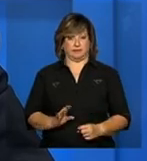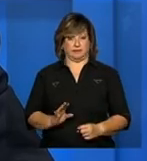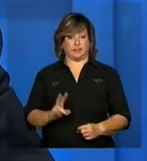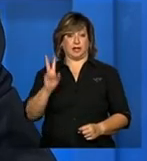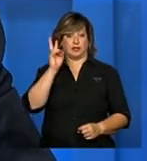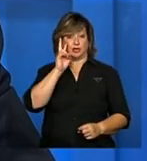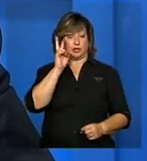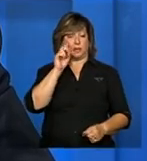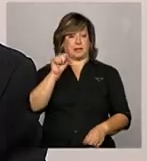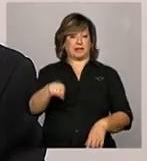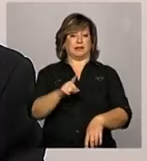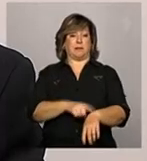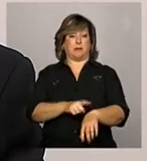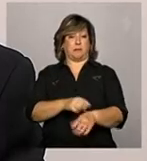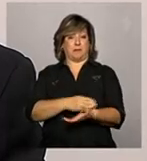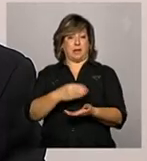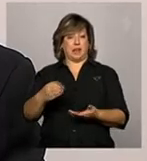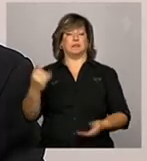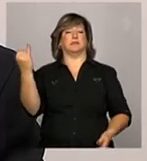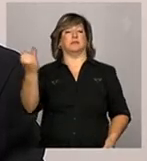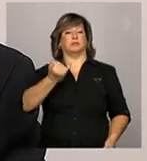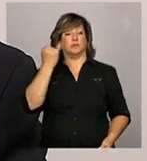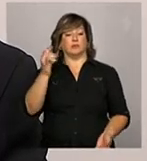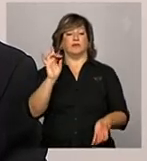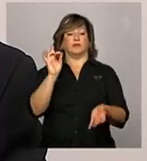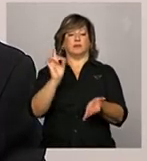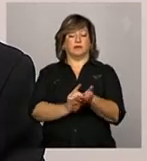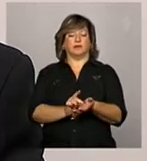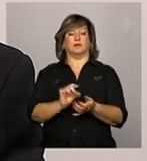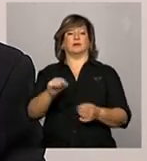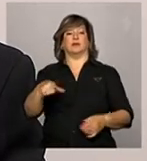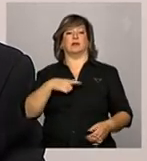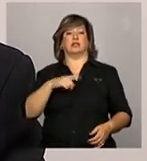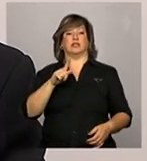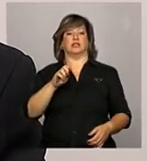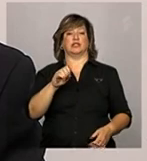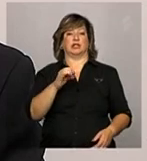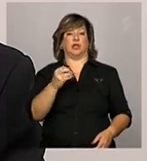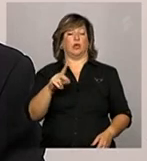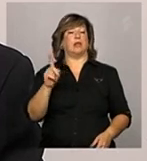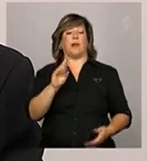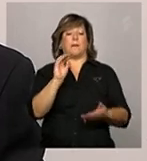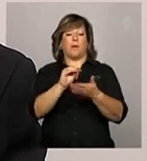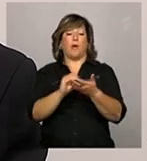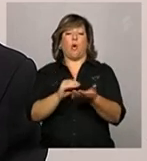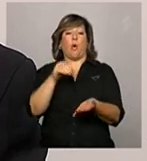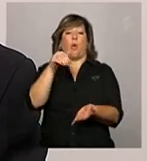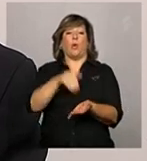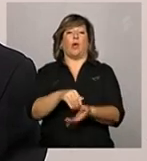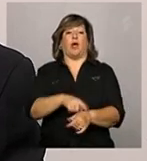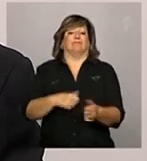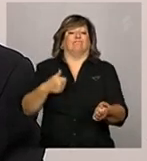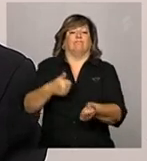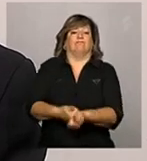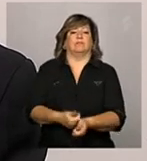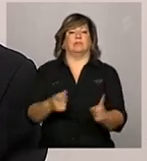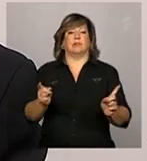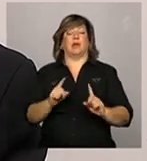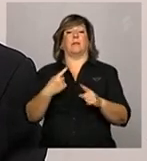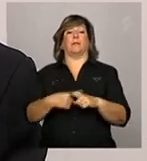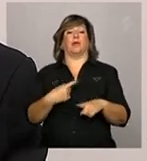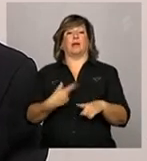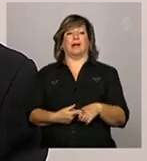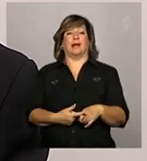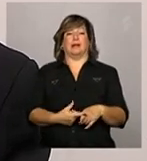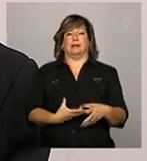questão do prazo, é de fato importante que o gestor não preenche na última hora para evitar excessos de